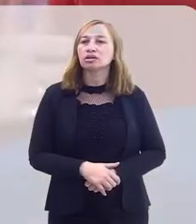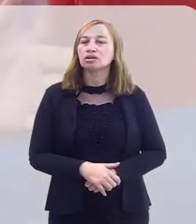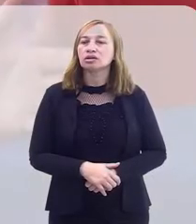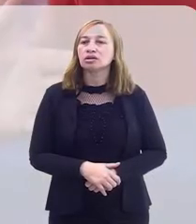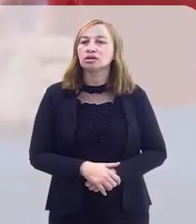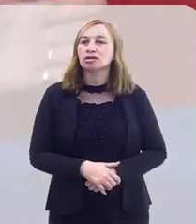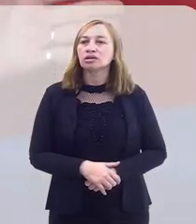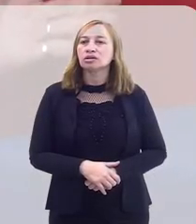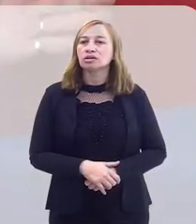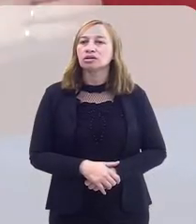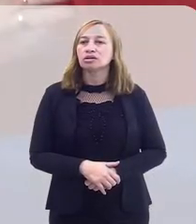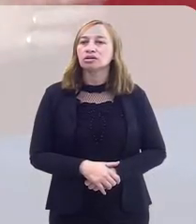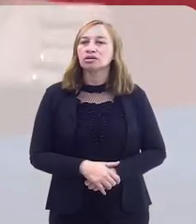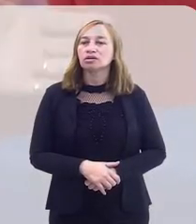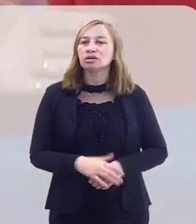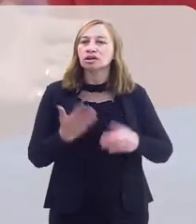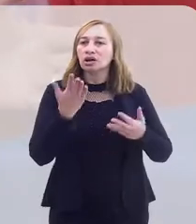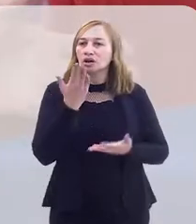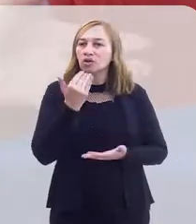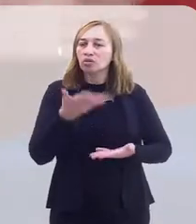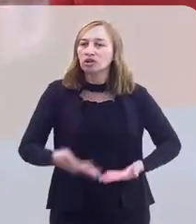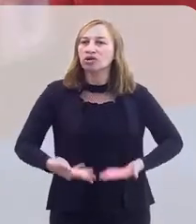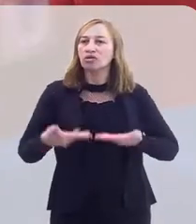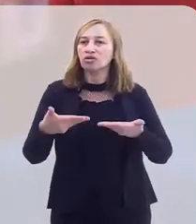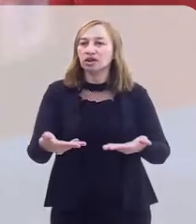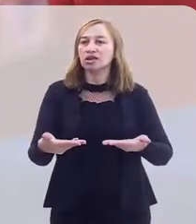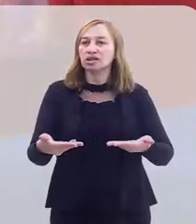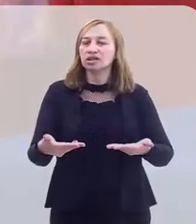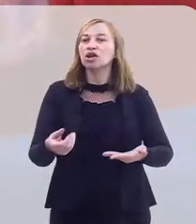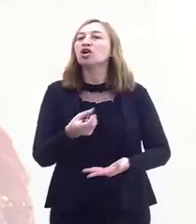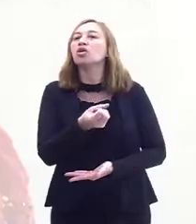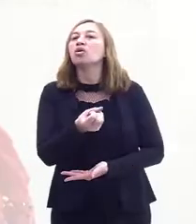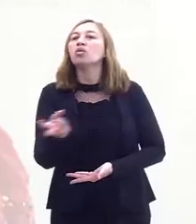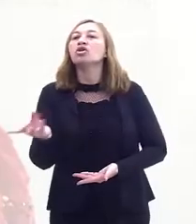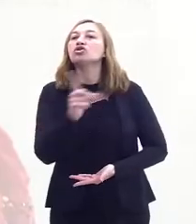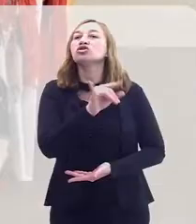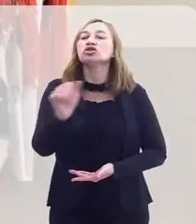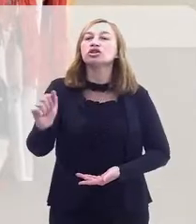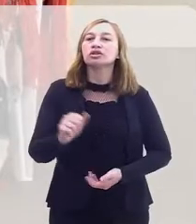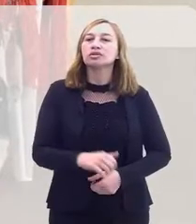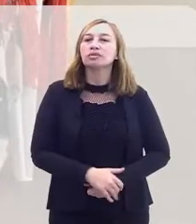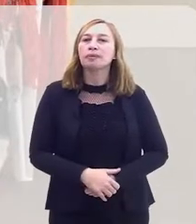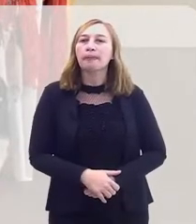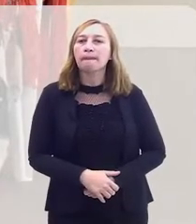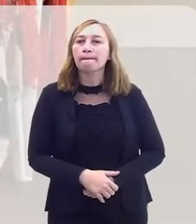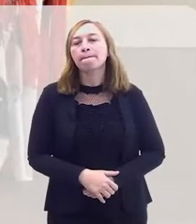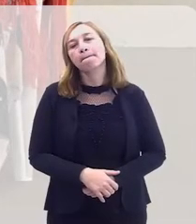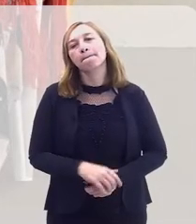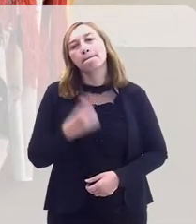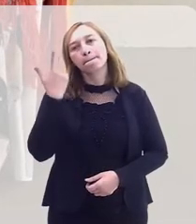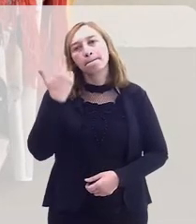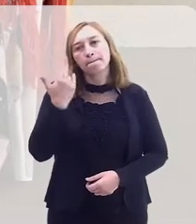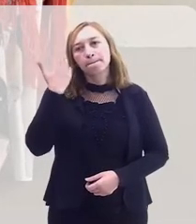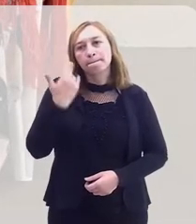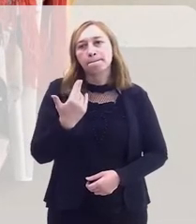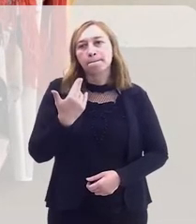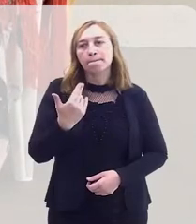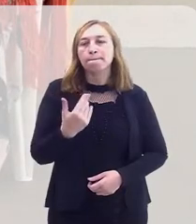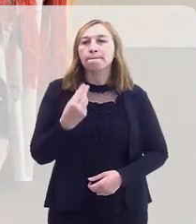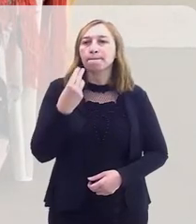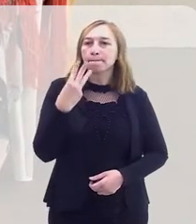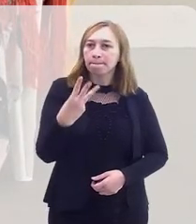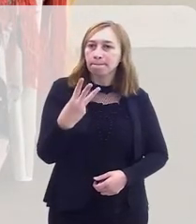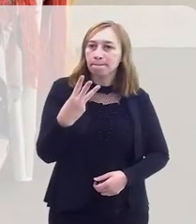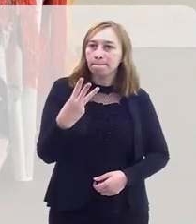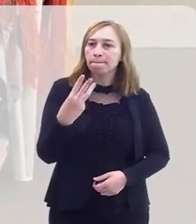E esse alimento é oferecido na intenção dele. Geralmente, se